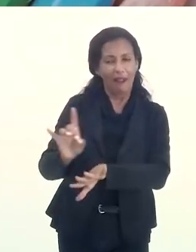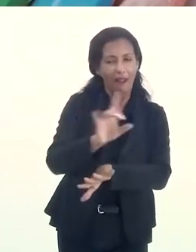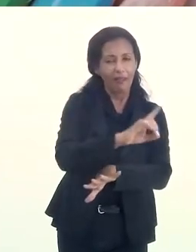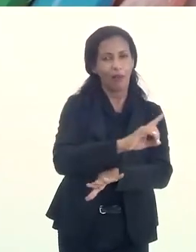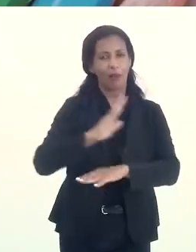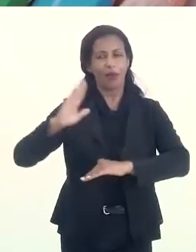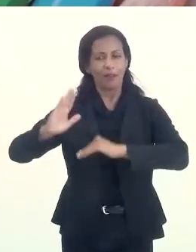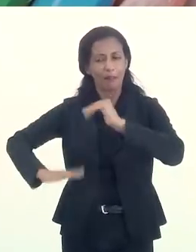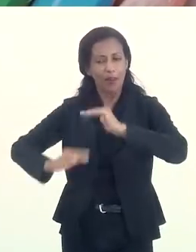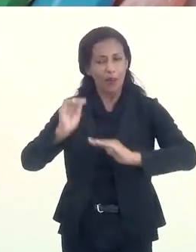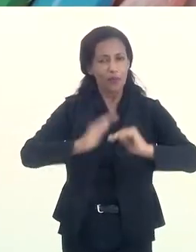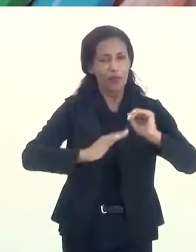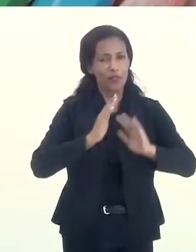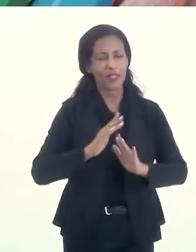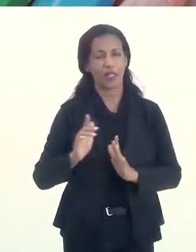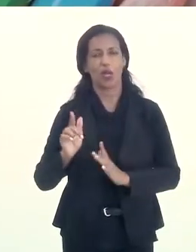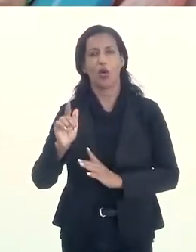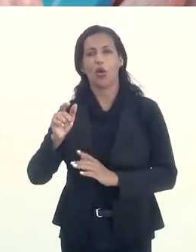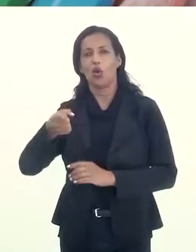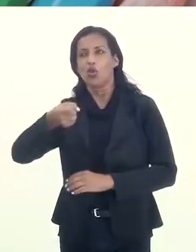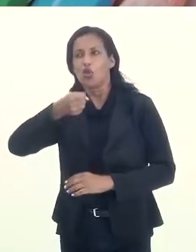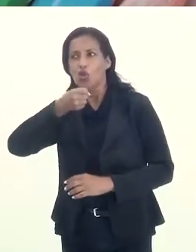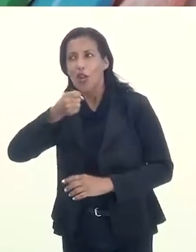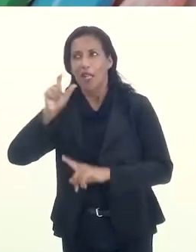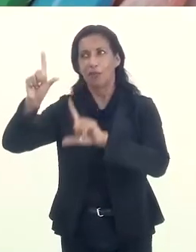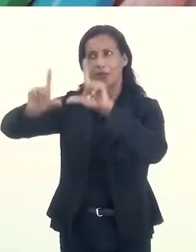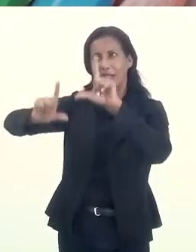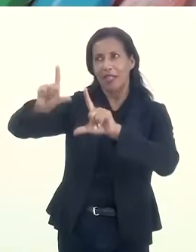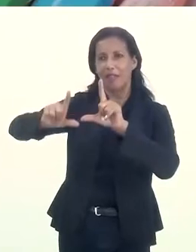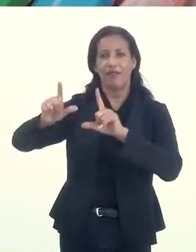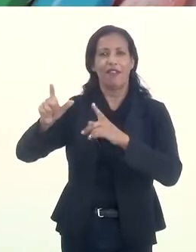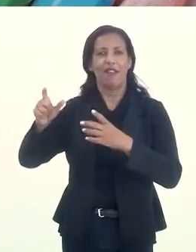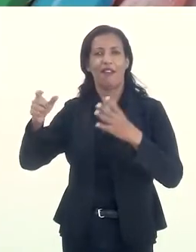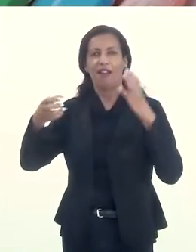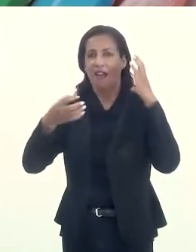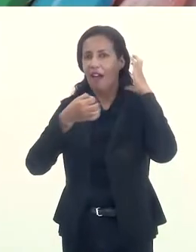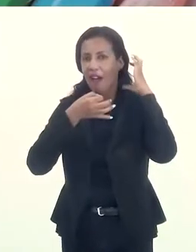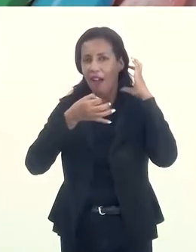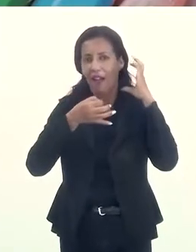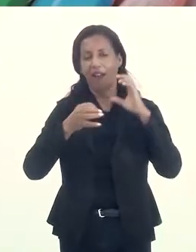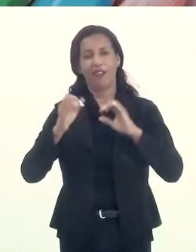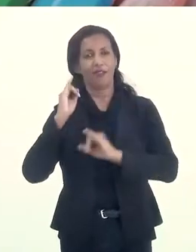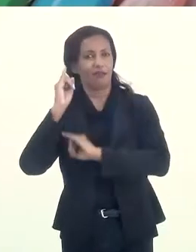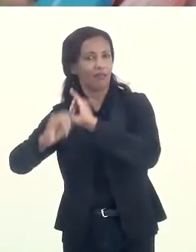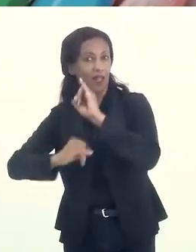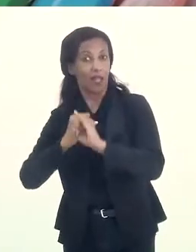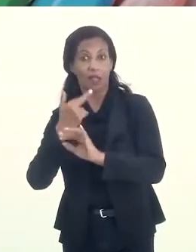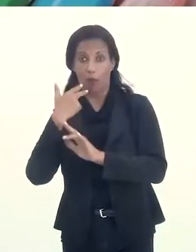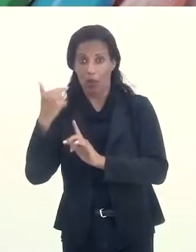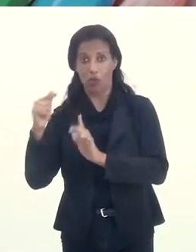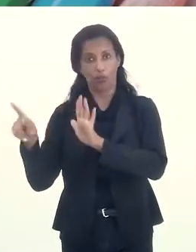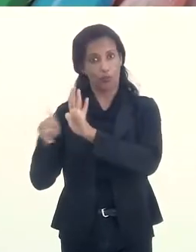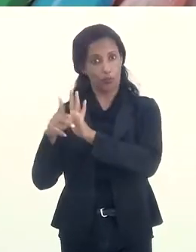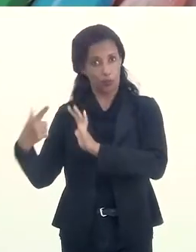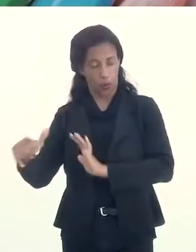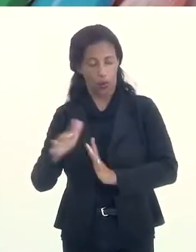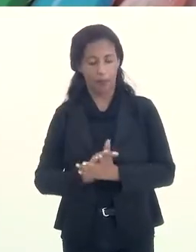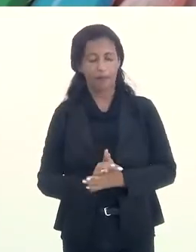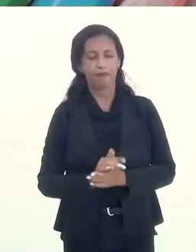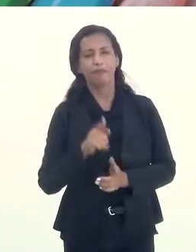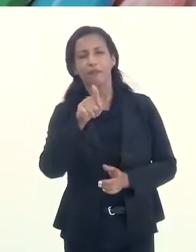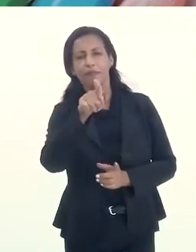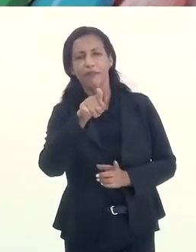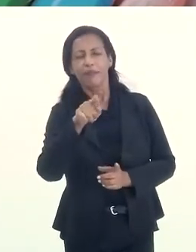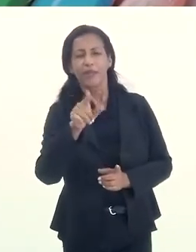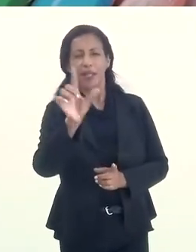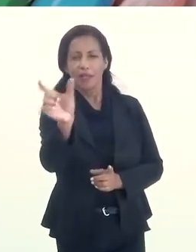Cada profissão, e dentro de cada profissão, no caso do jornalismo, você tem TV, rádio, internet, enfim, você também tem uma linguagem. Mas